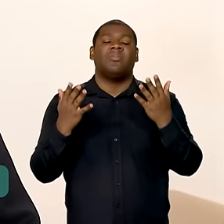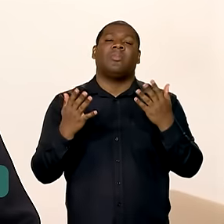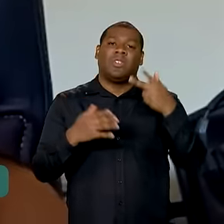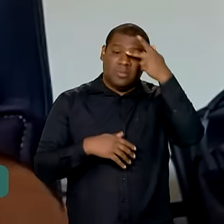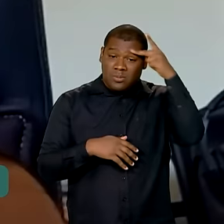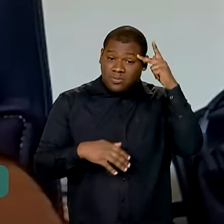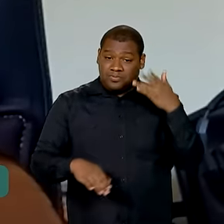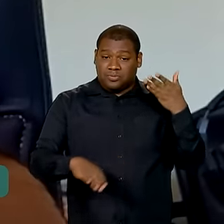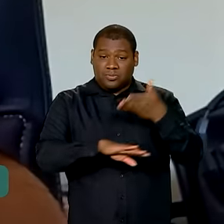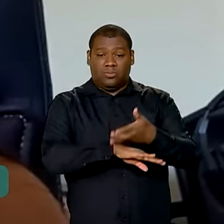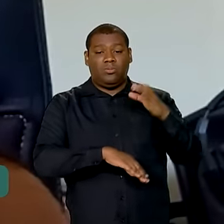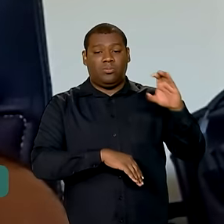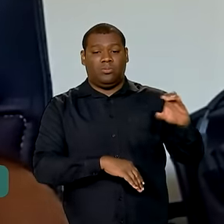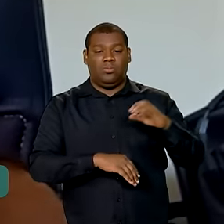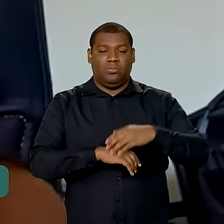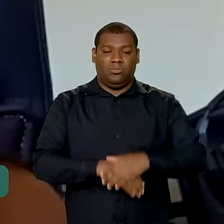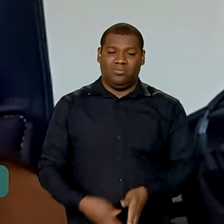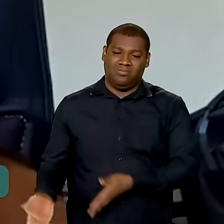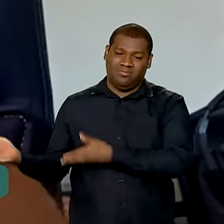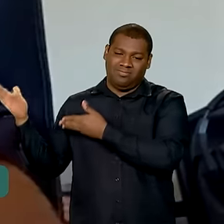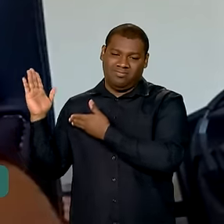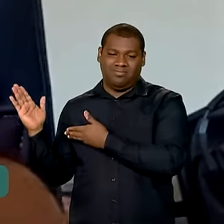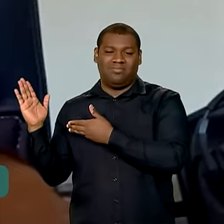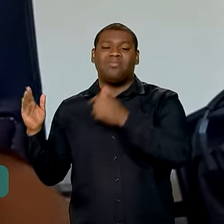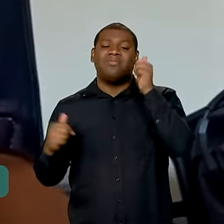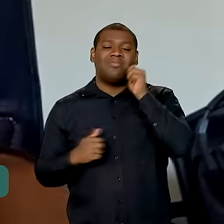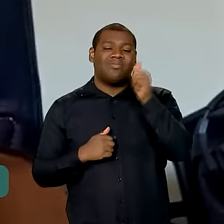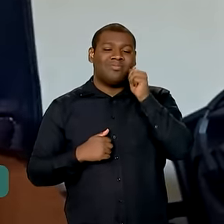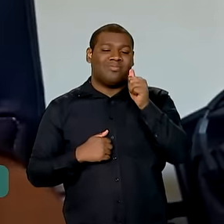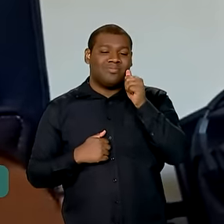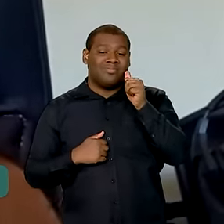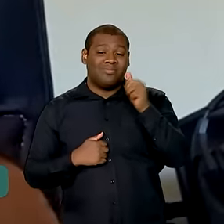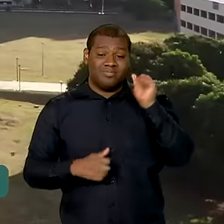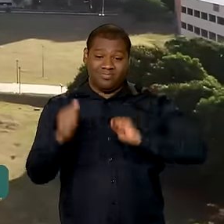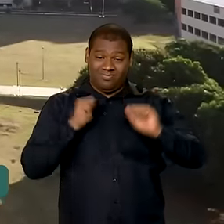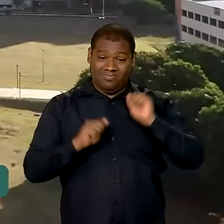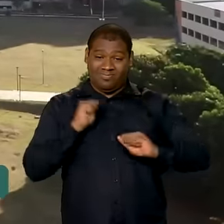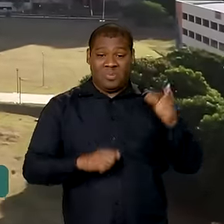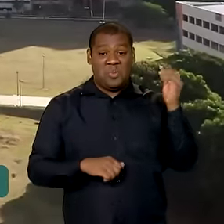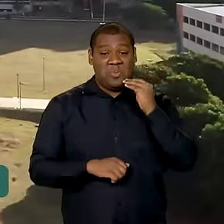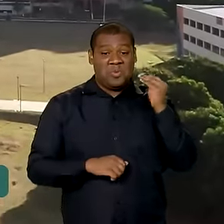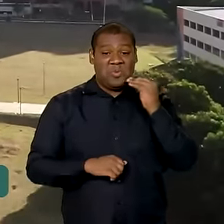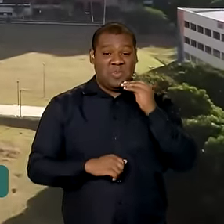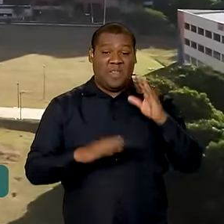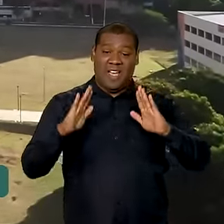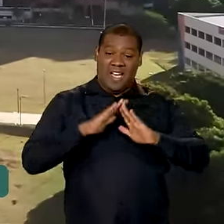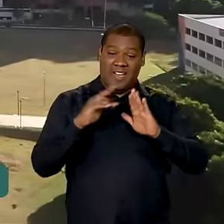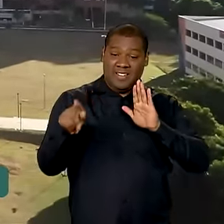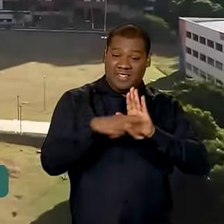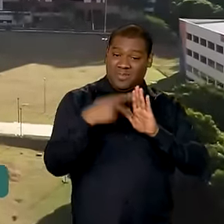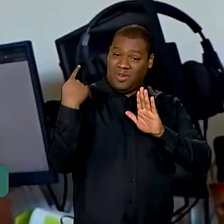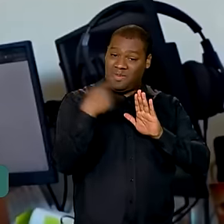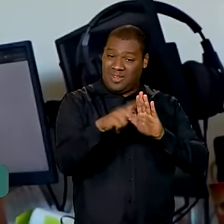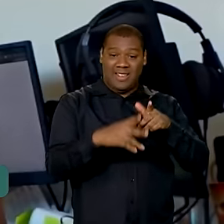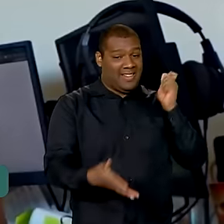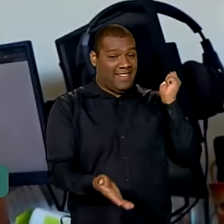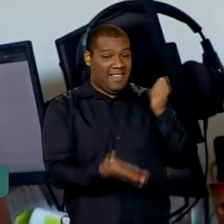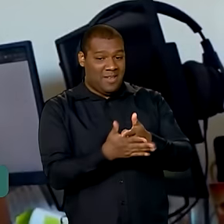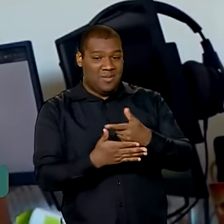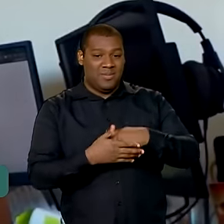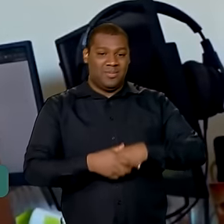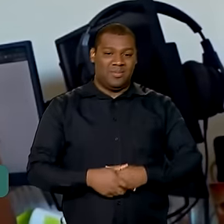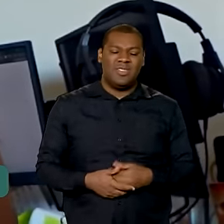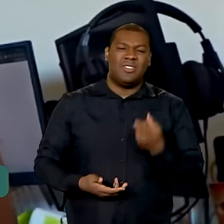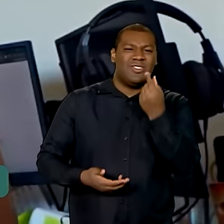crédito no Brasil. Para Bruna, essa pode ser a oportunidade de conseguir comprar a casa própria. É muito difícil